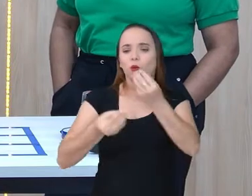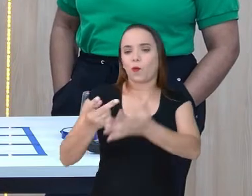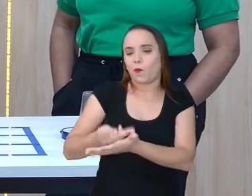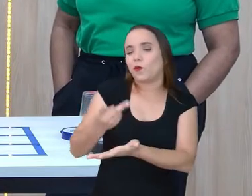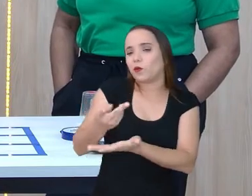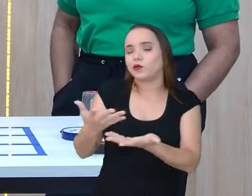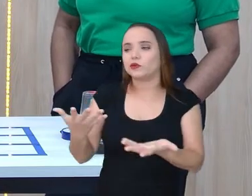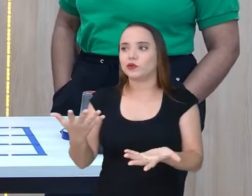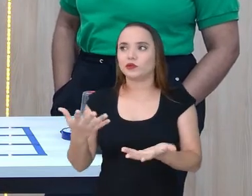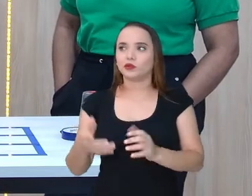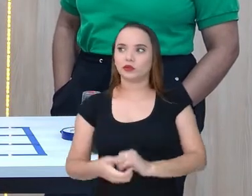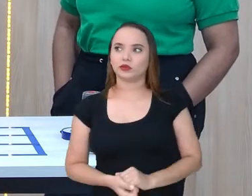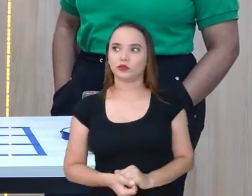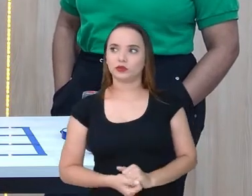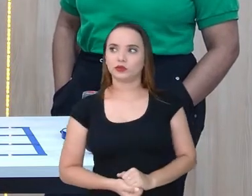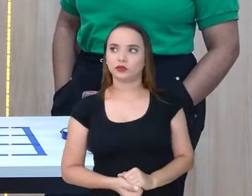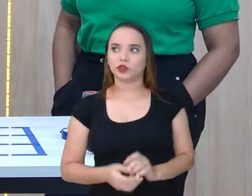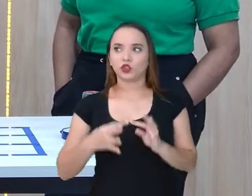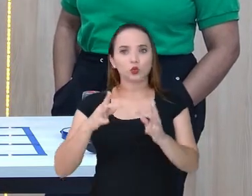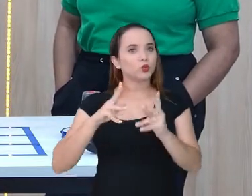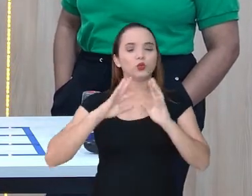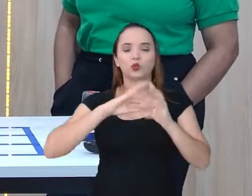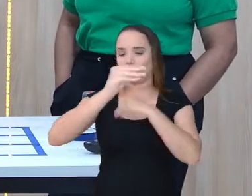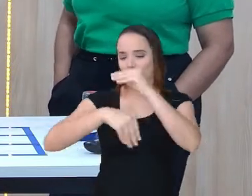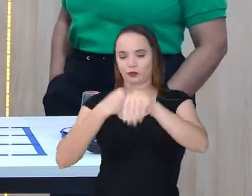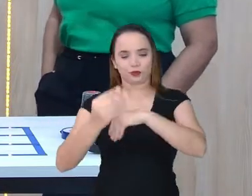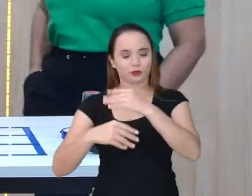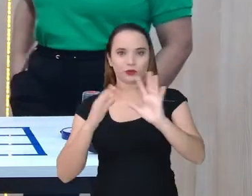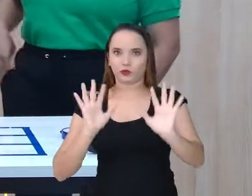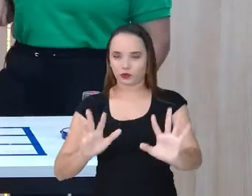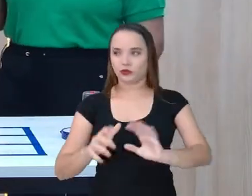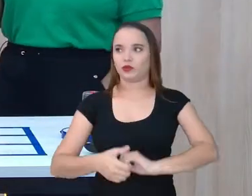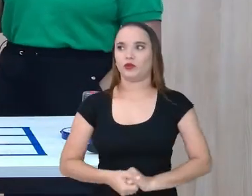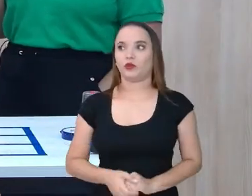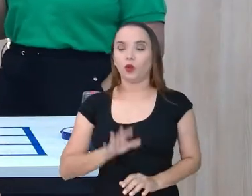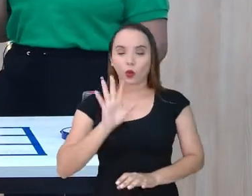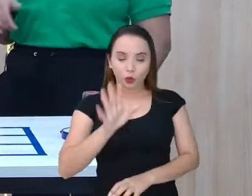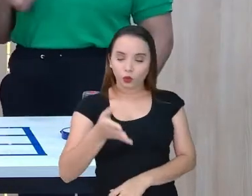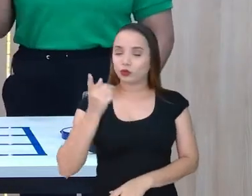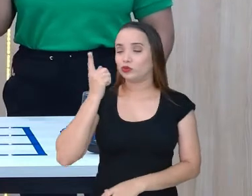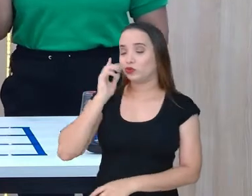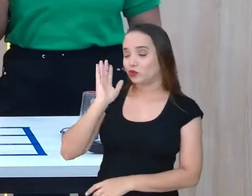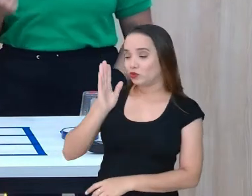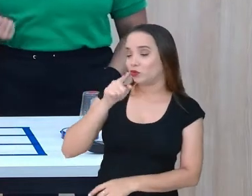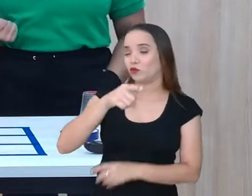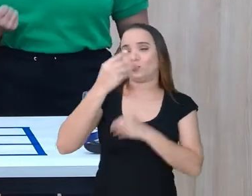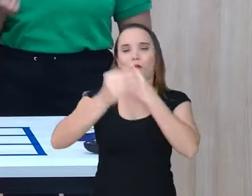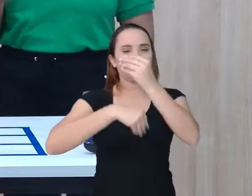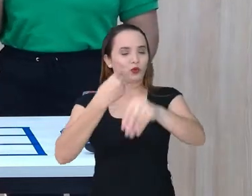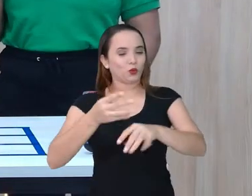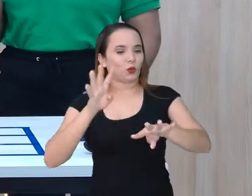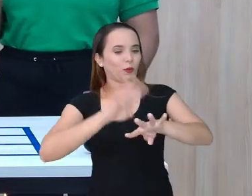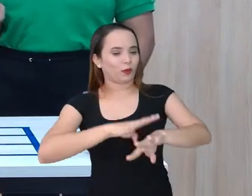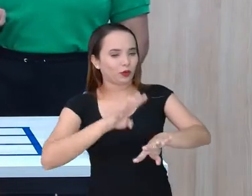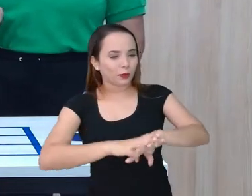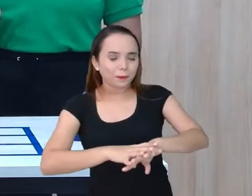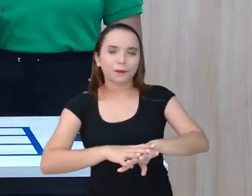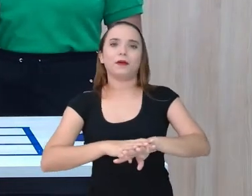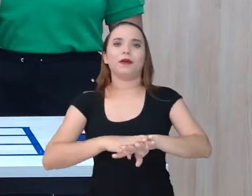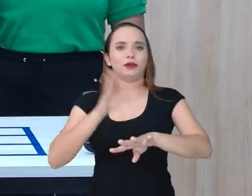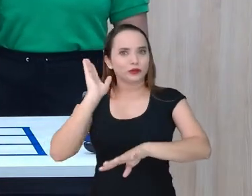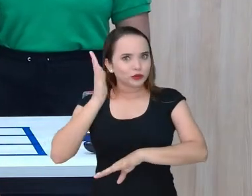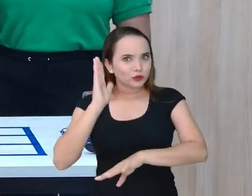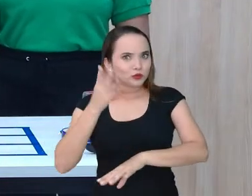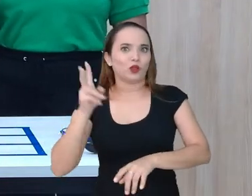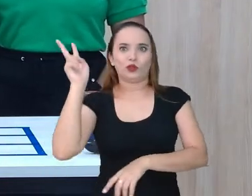da probabilidade de tudo junto e misturado. Tudo junto e misturado, né? Já que você misturou tanta coisa, já que você misturou matemática, probabilidade,